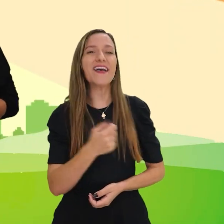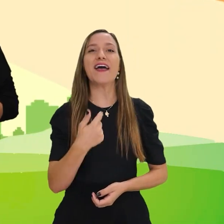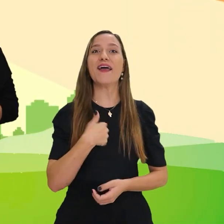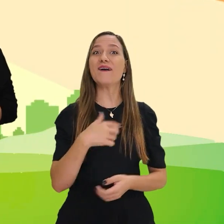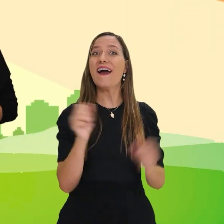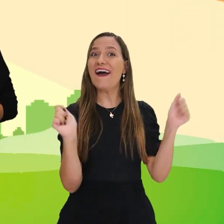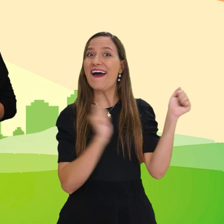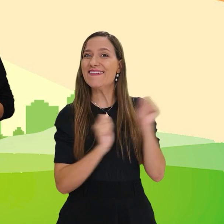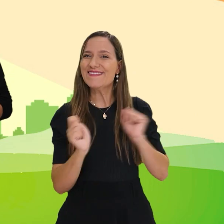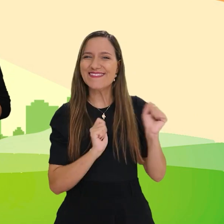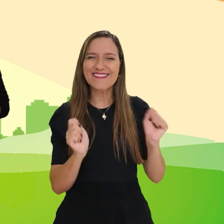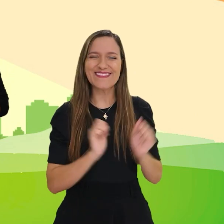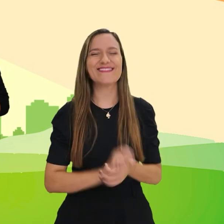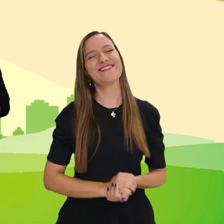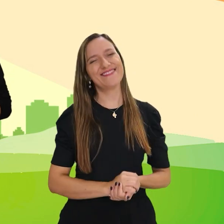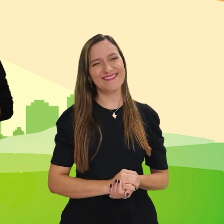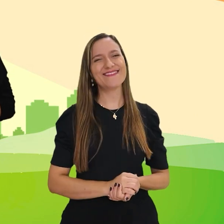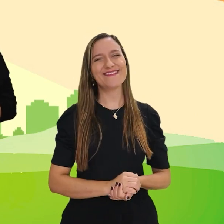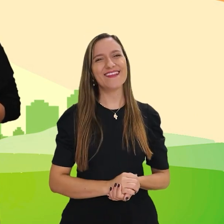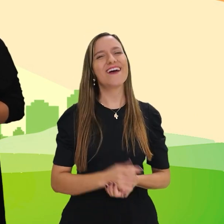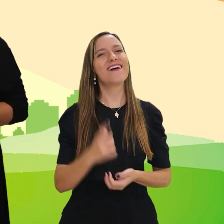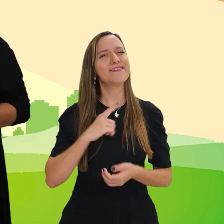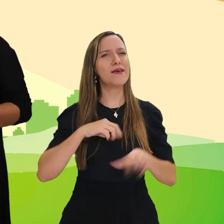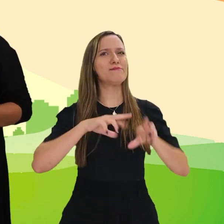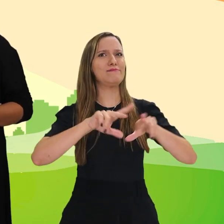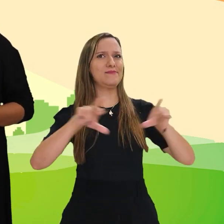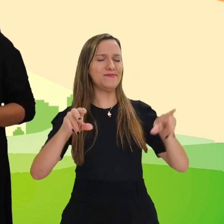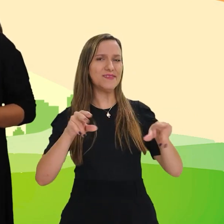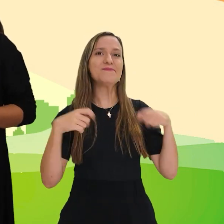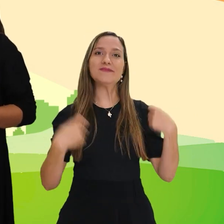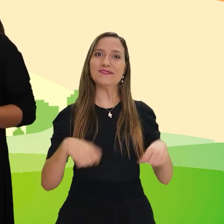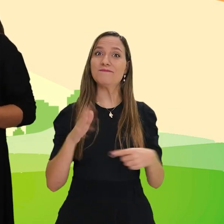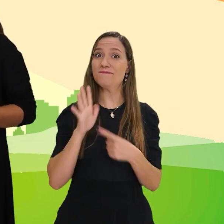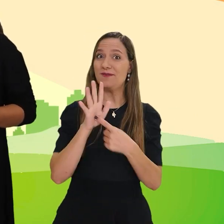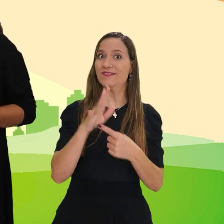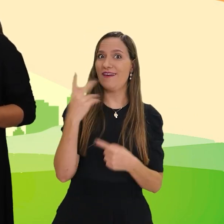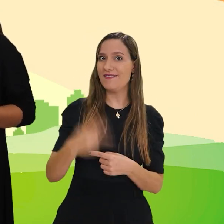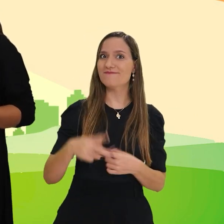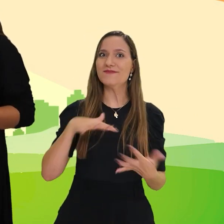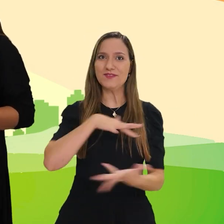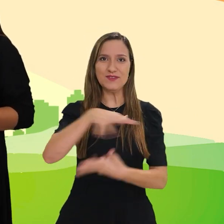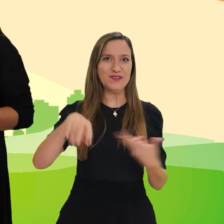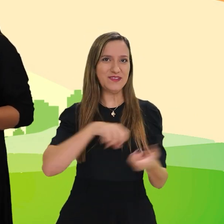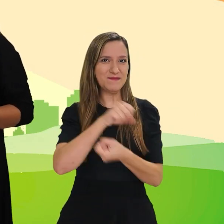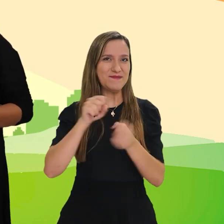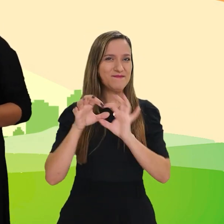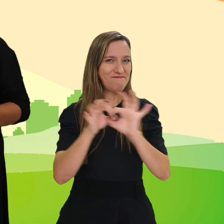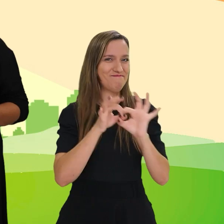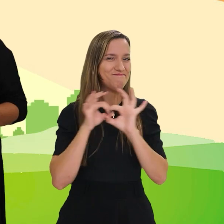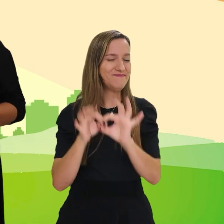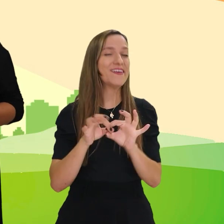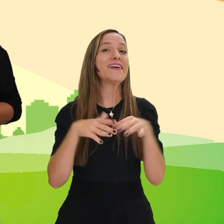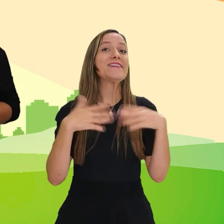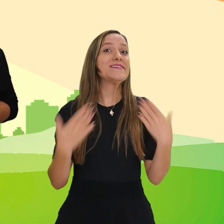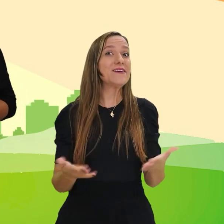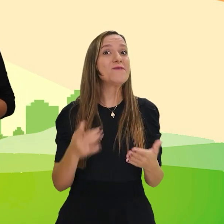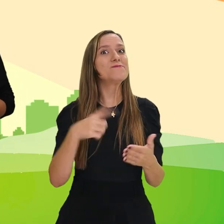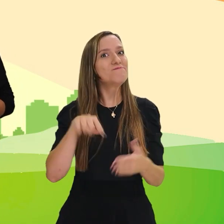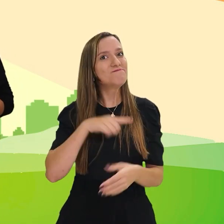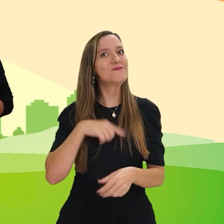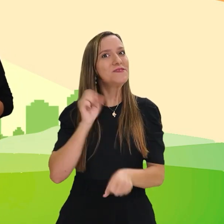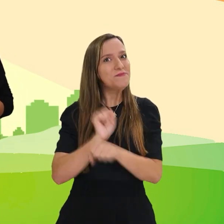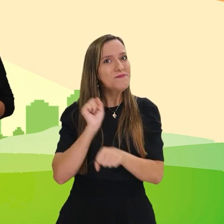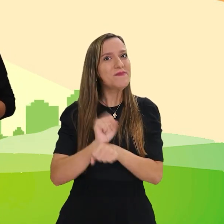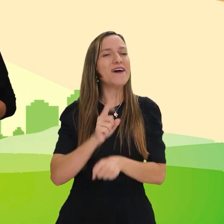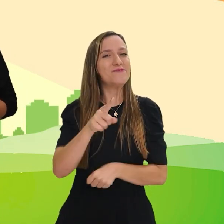Eu adorei, né, meninas? Tem muitas coisas pra gente mostrar aqui, no quadro Sustentabilidade em Conexão. Então, te